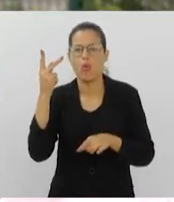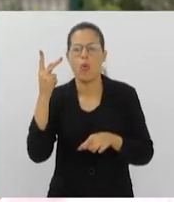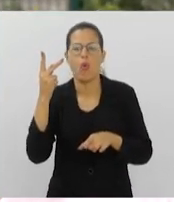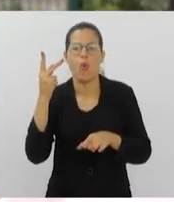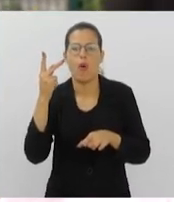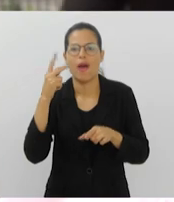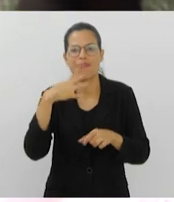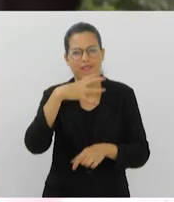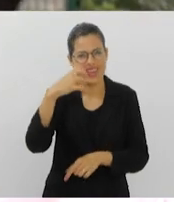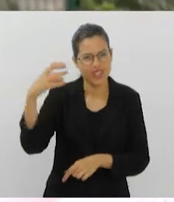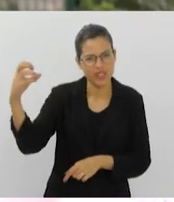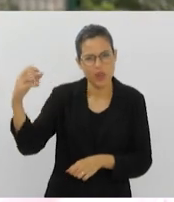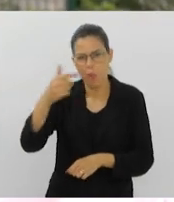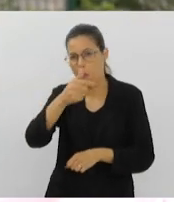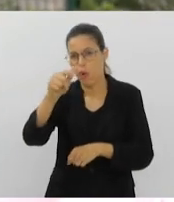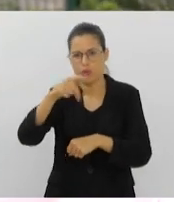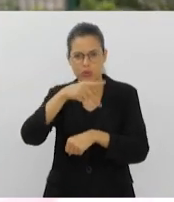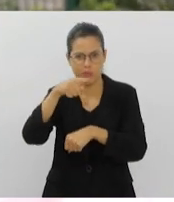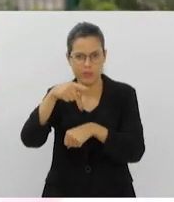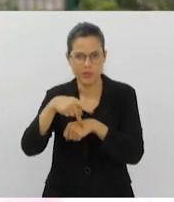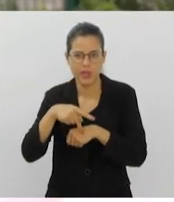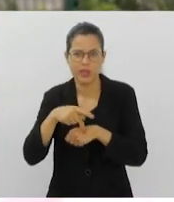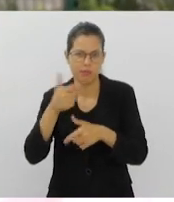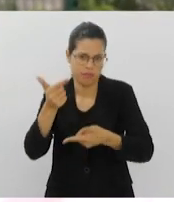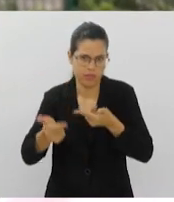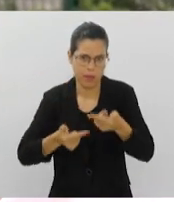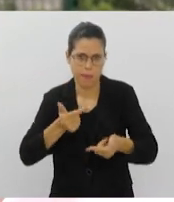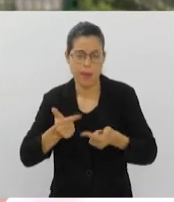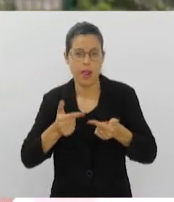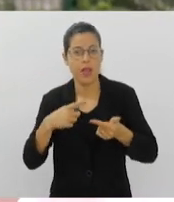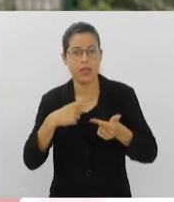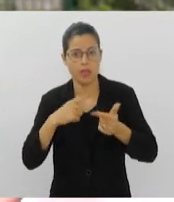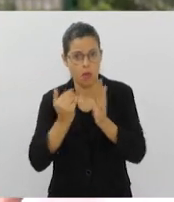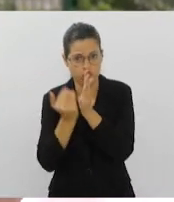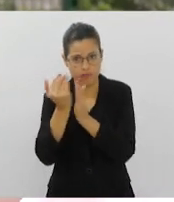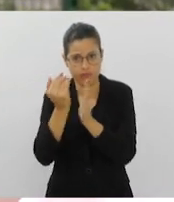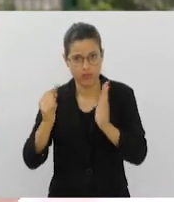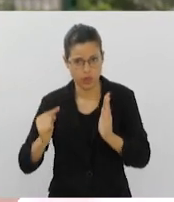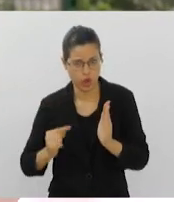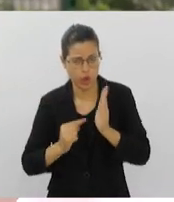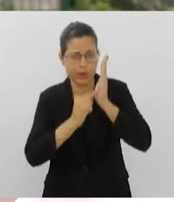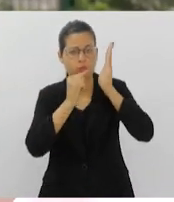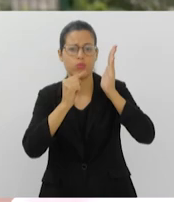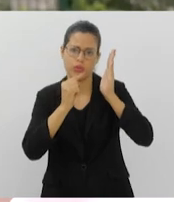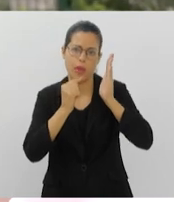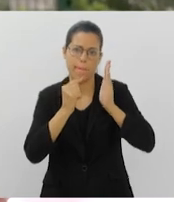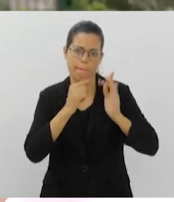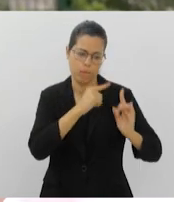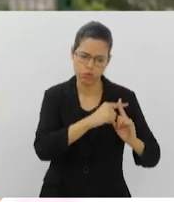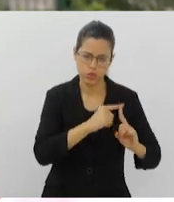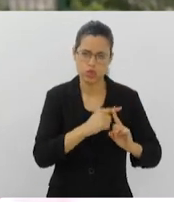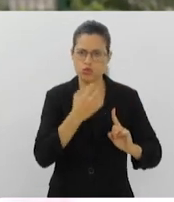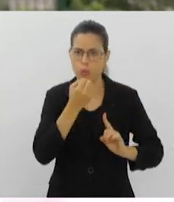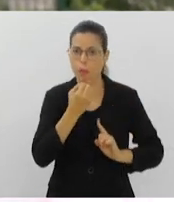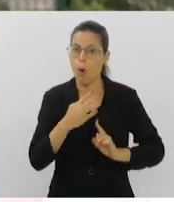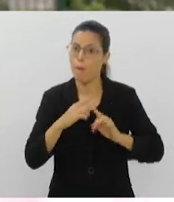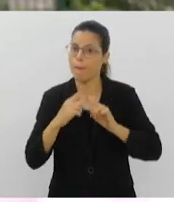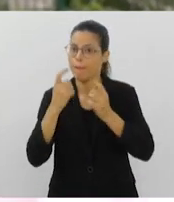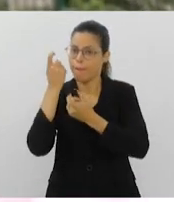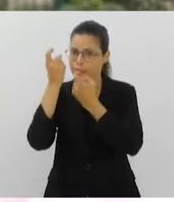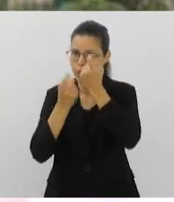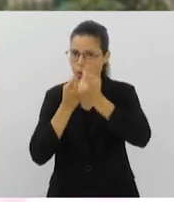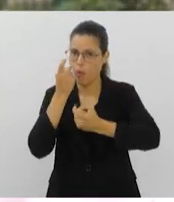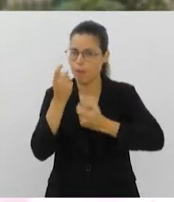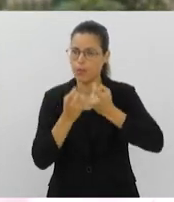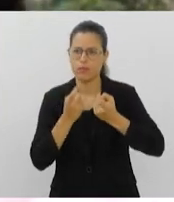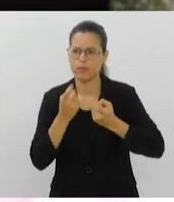trabalho. Então, assim, a gente ter um aumento de denúncia, de certa forma, é positivo, mas muito nos preocupa também, né?